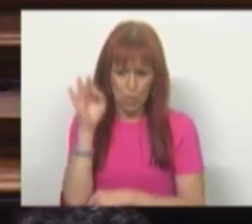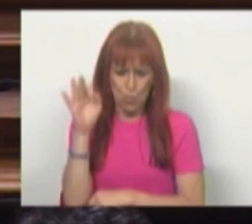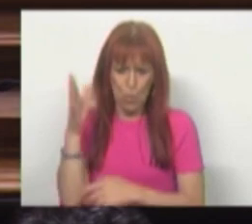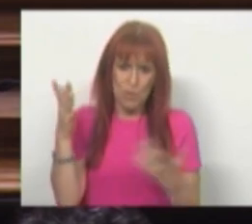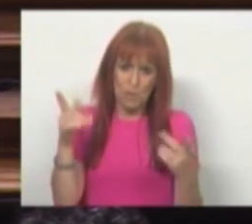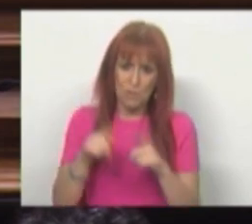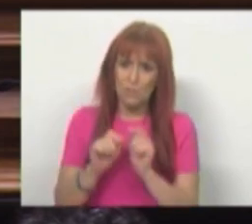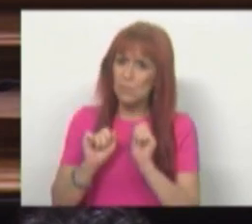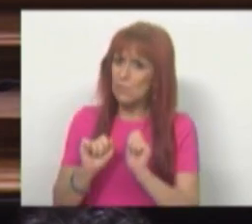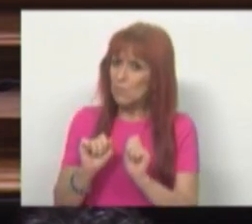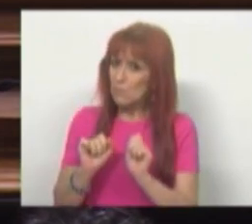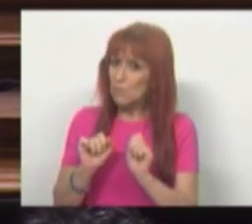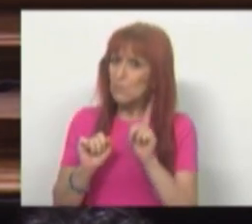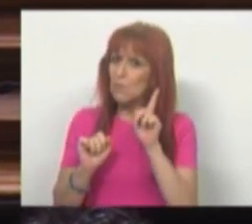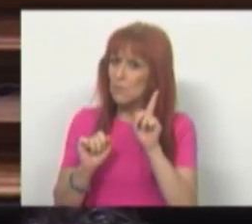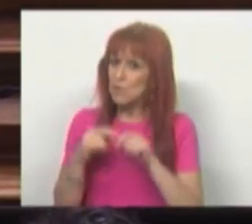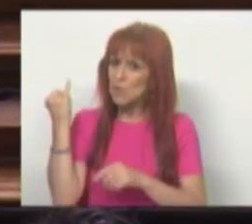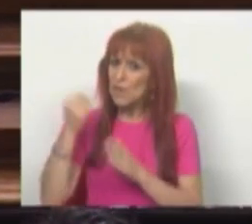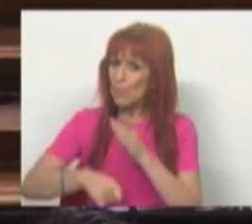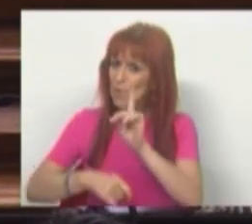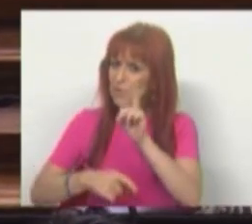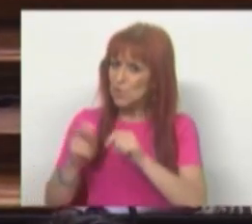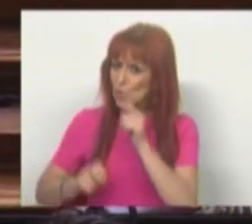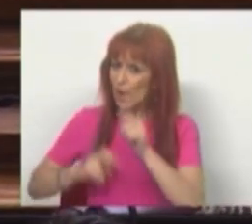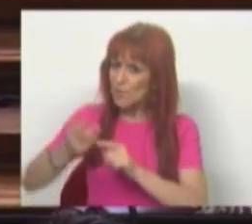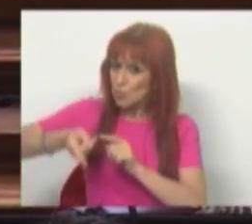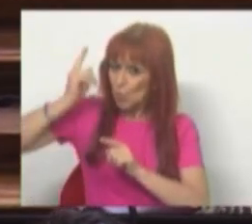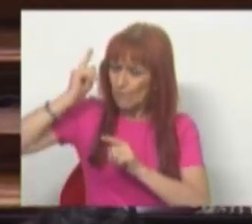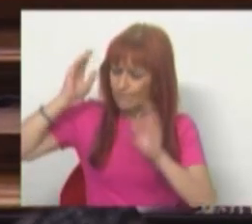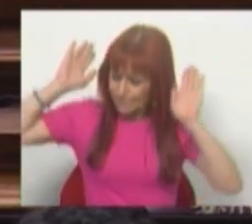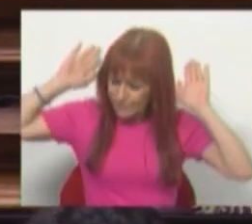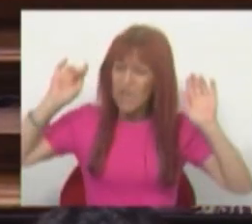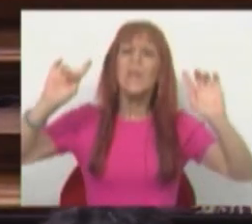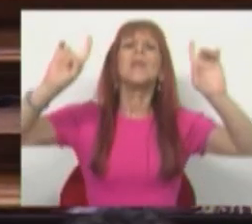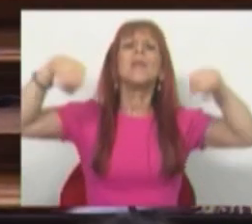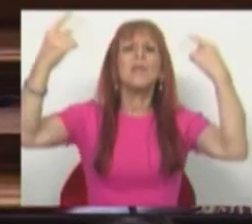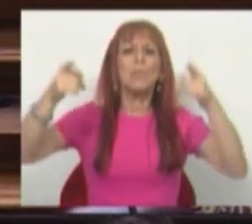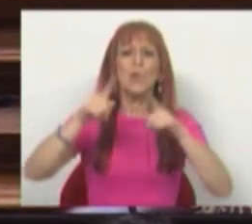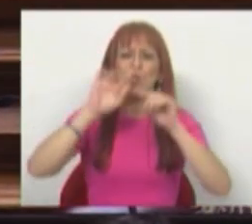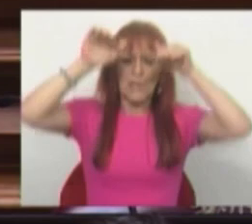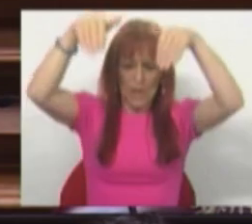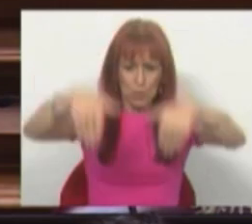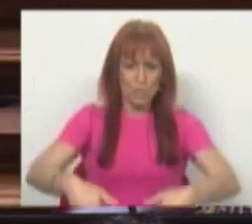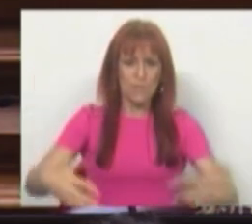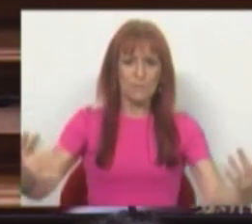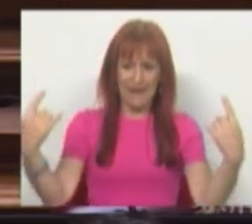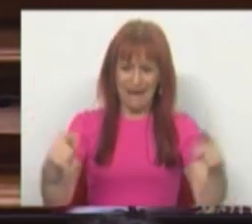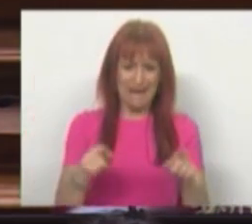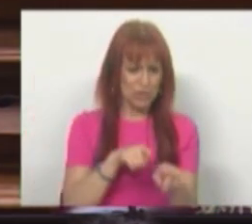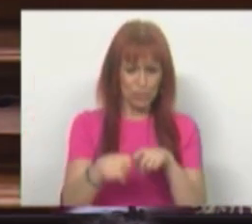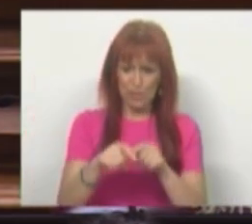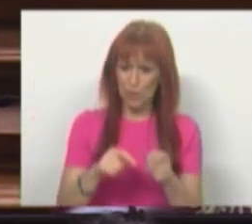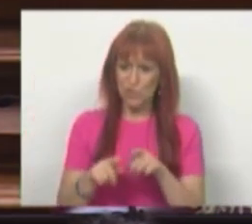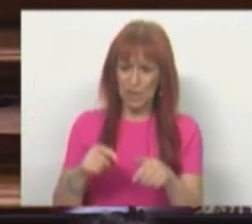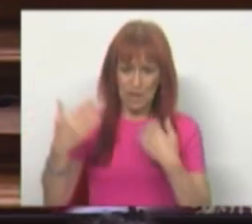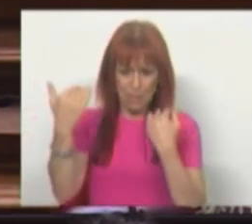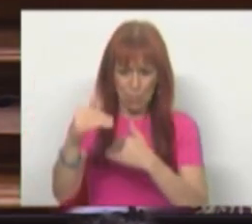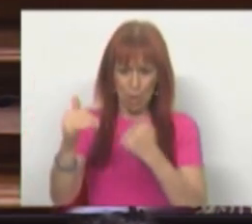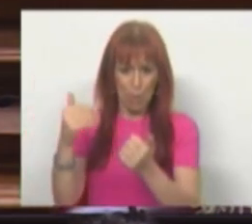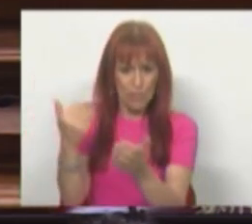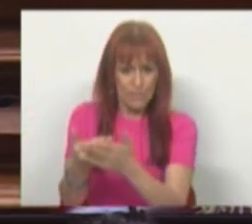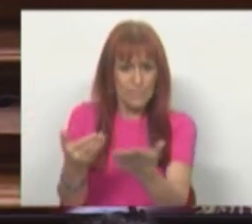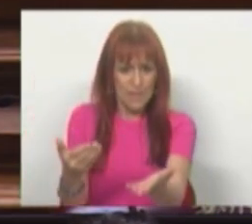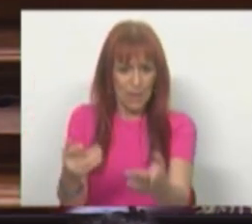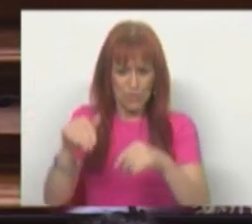menos nos impostos dos mais ricos. E quando tiverem a recessão que estas políticas restritivas causar,